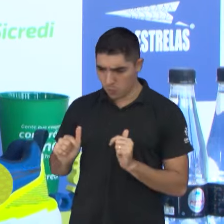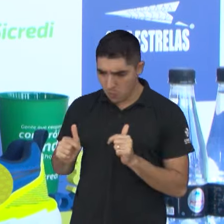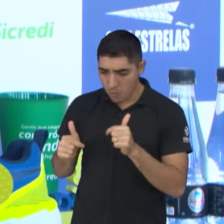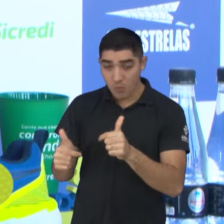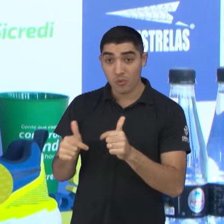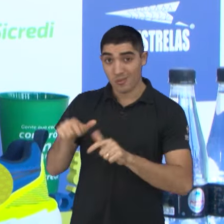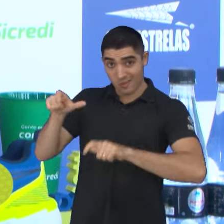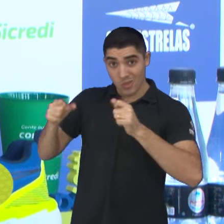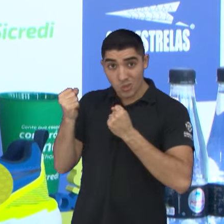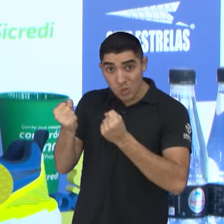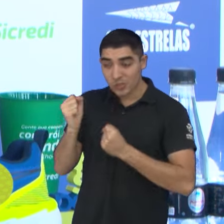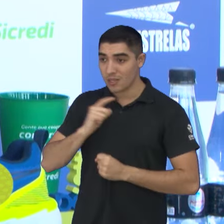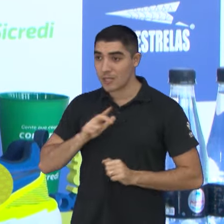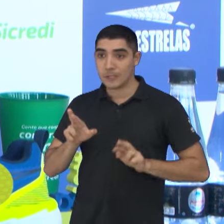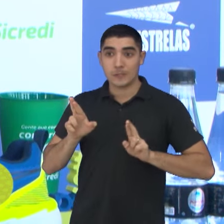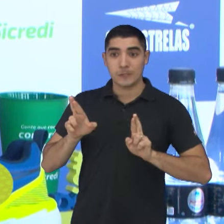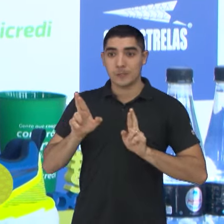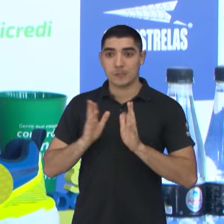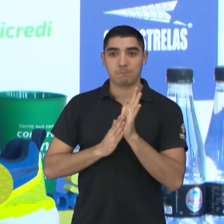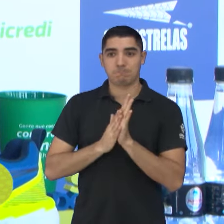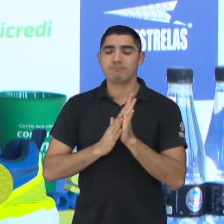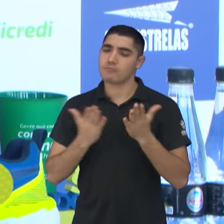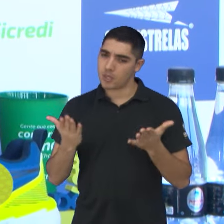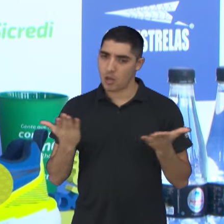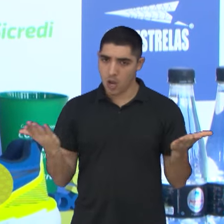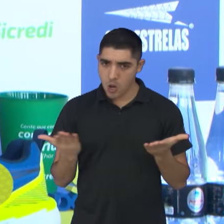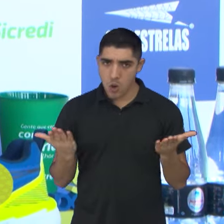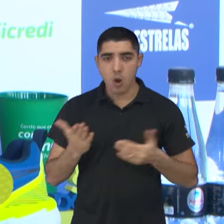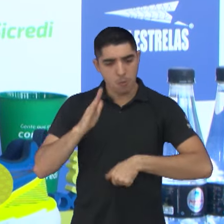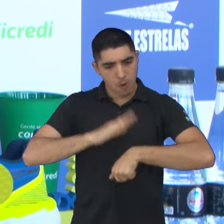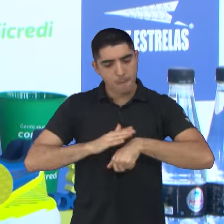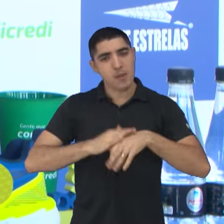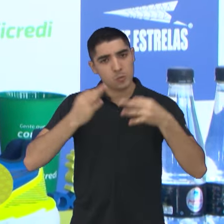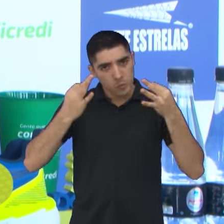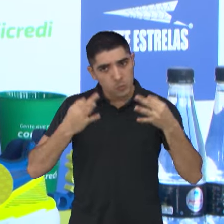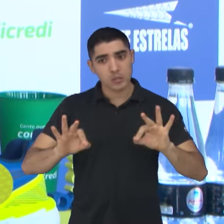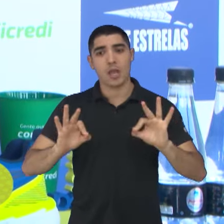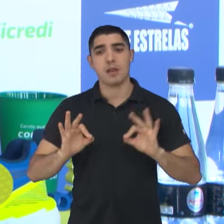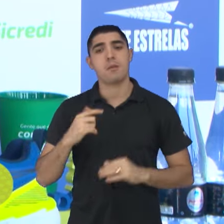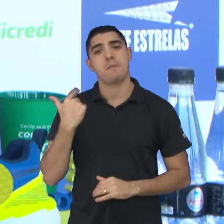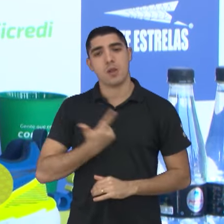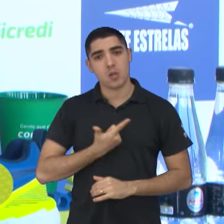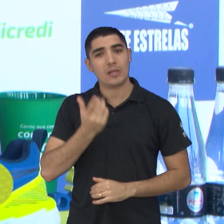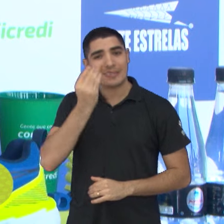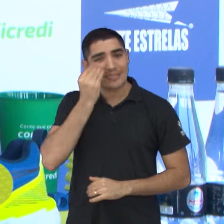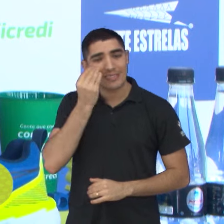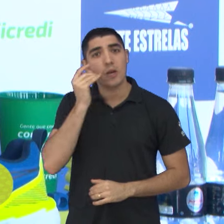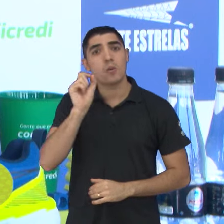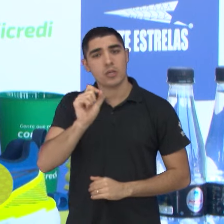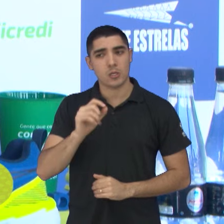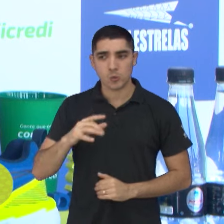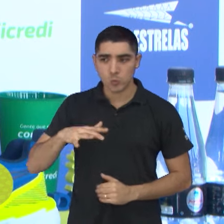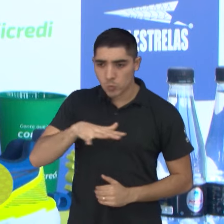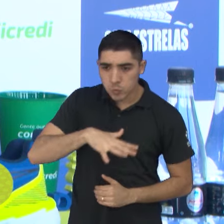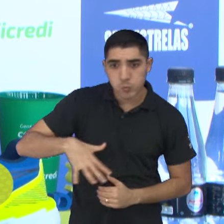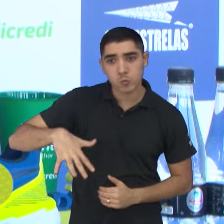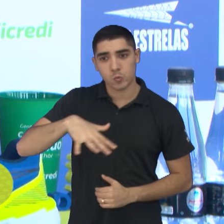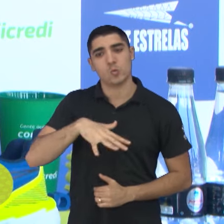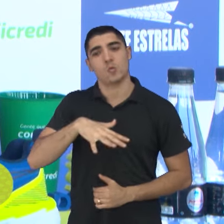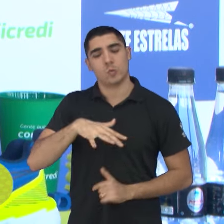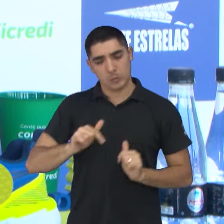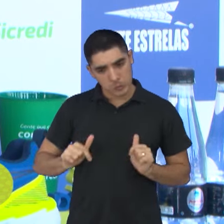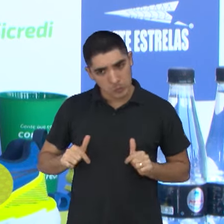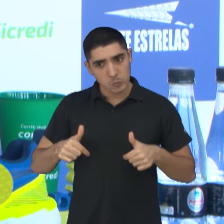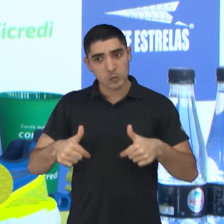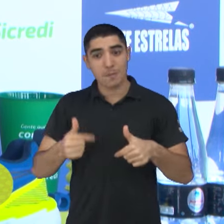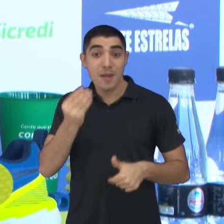é criada. Então é um momento muito propício para que a gente ache toda a comunhão de sentimentos, de ações, para que a gente